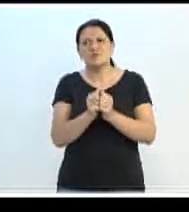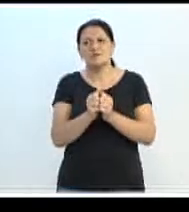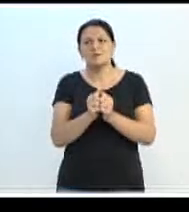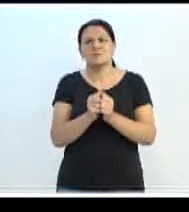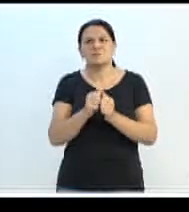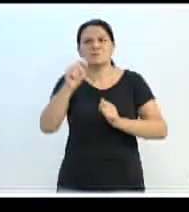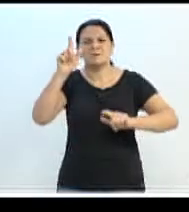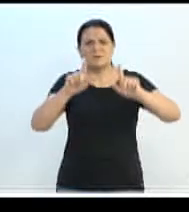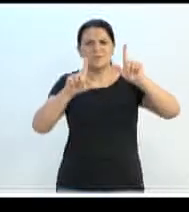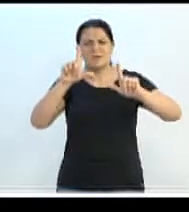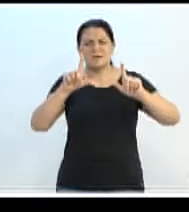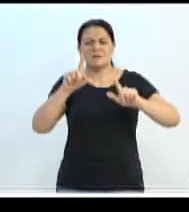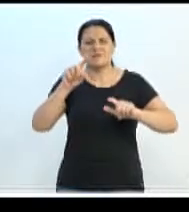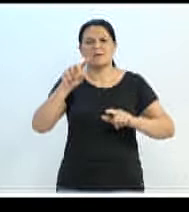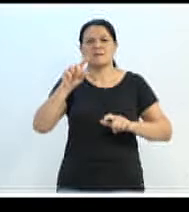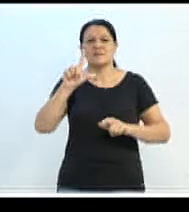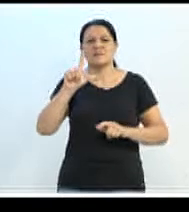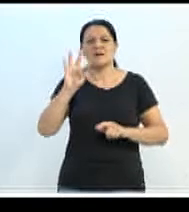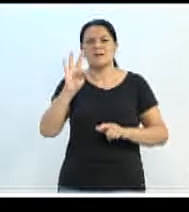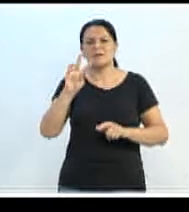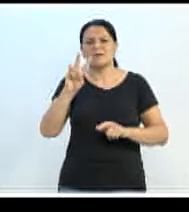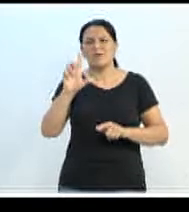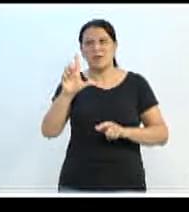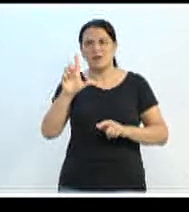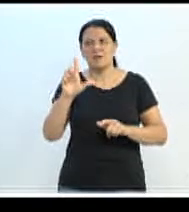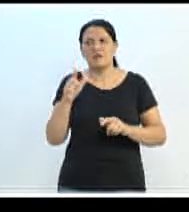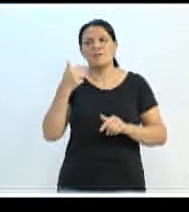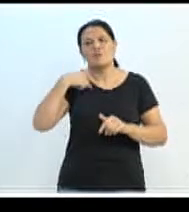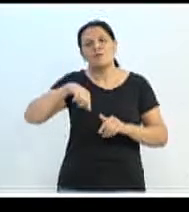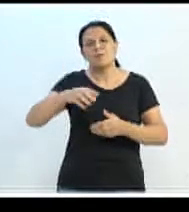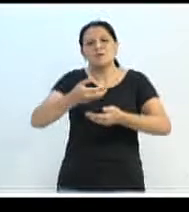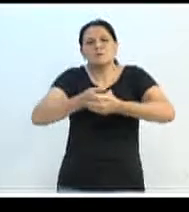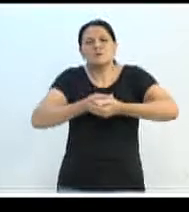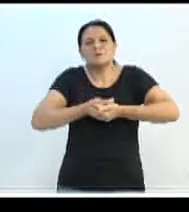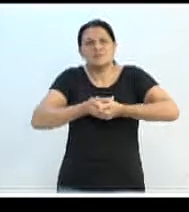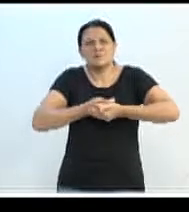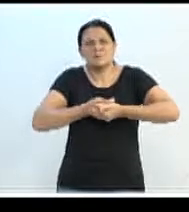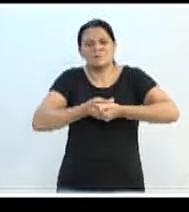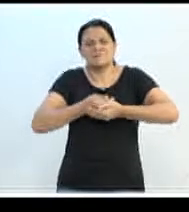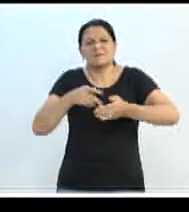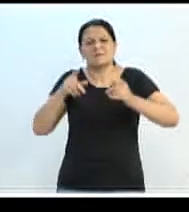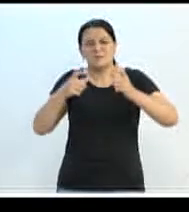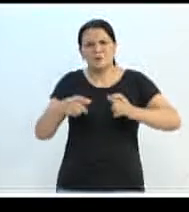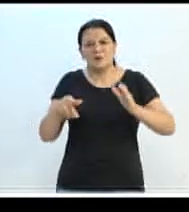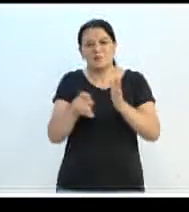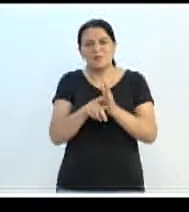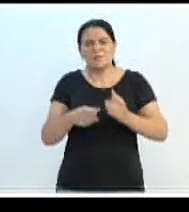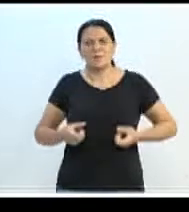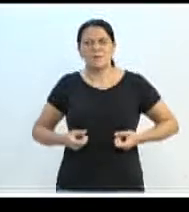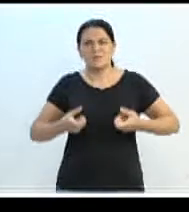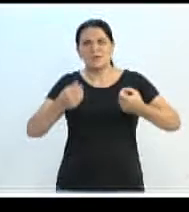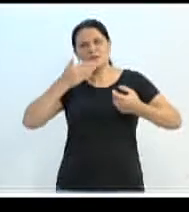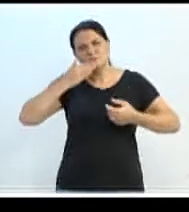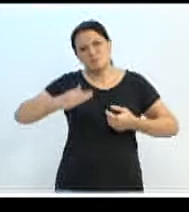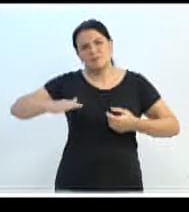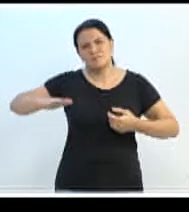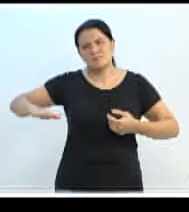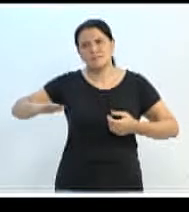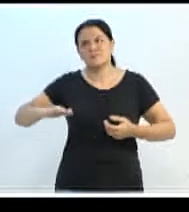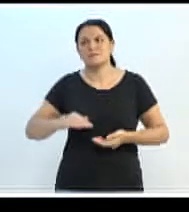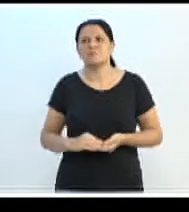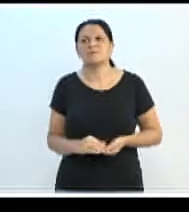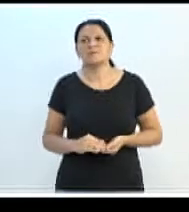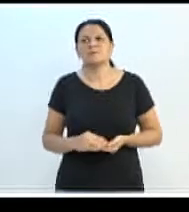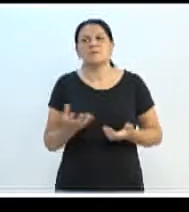e a Pediatria no Hospital Santo Antônio. Eu quero agradecer aqui a atenção que a